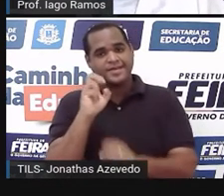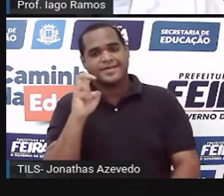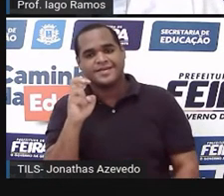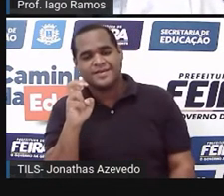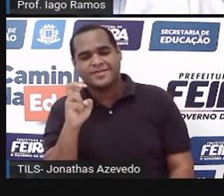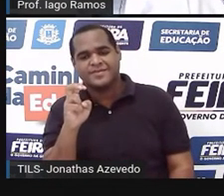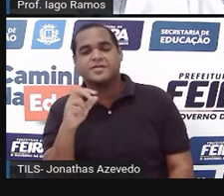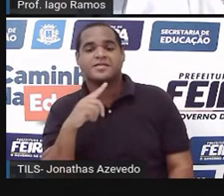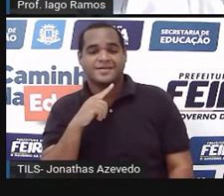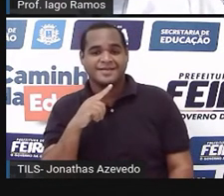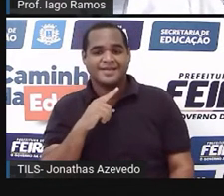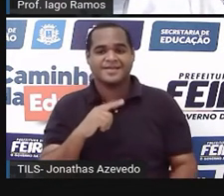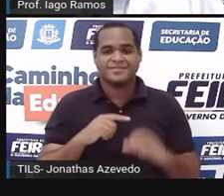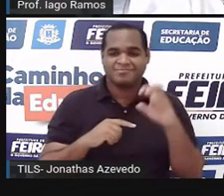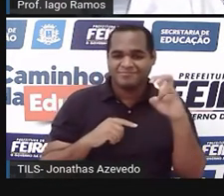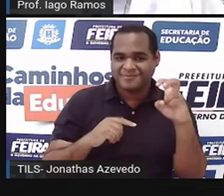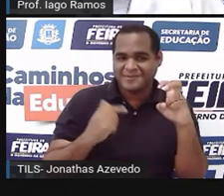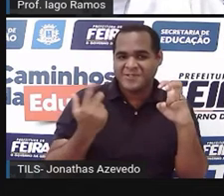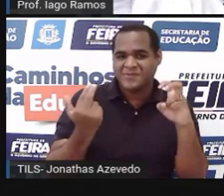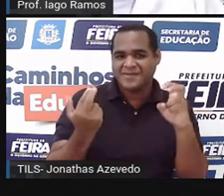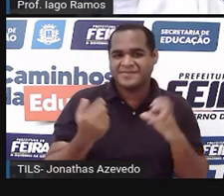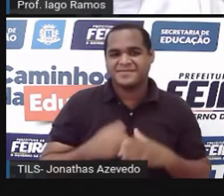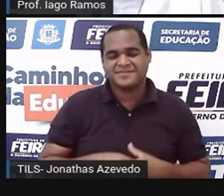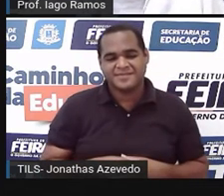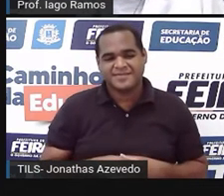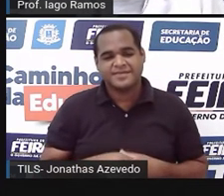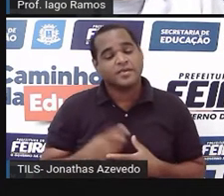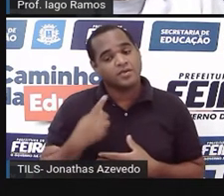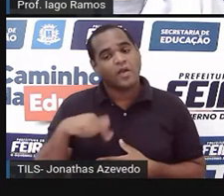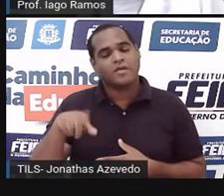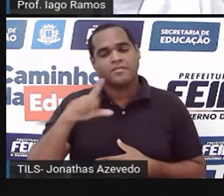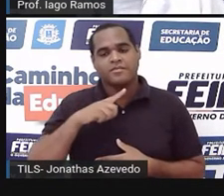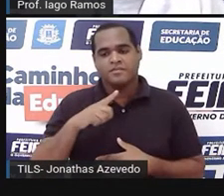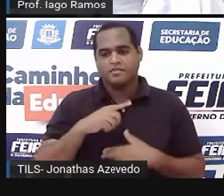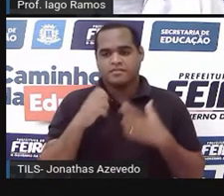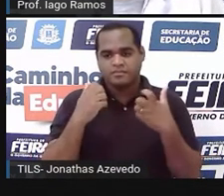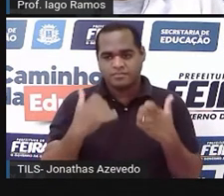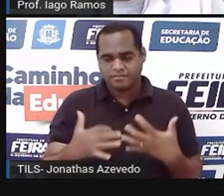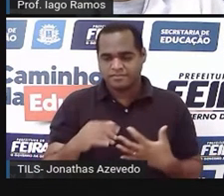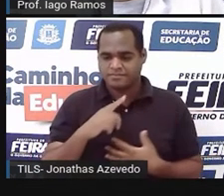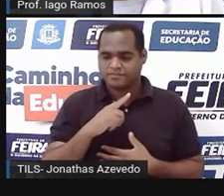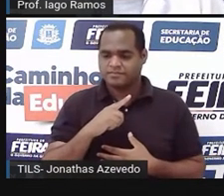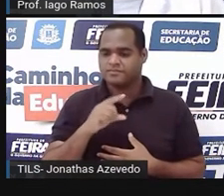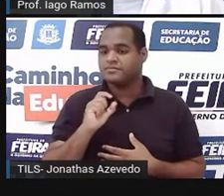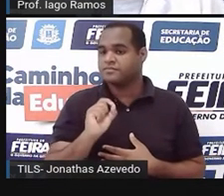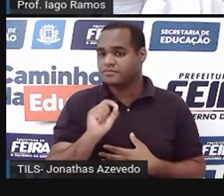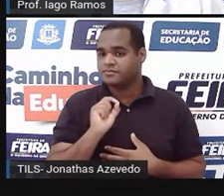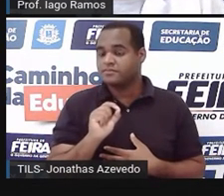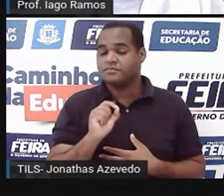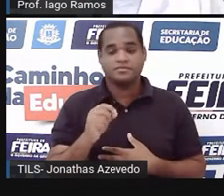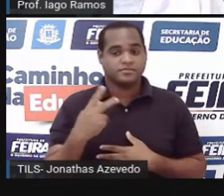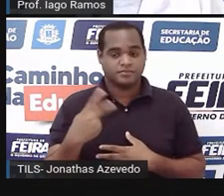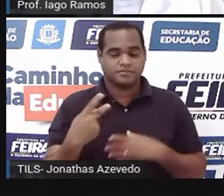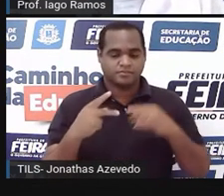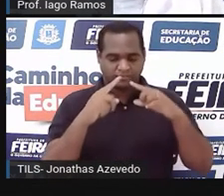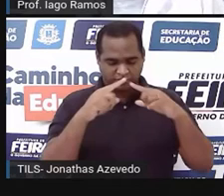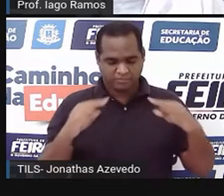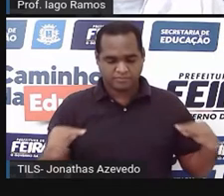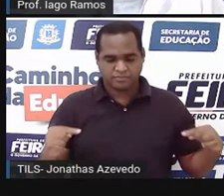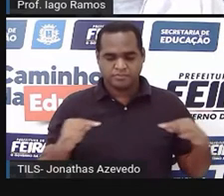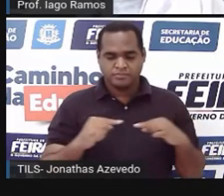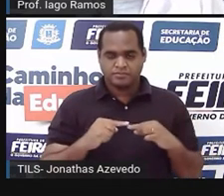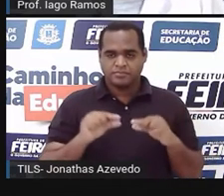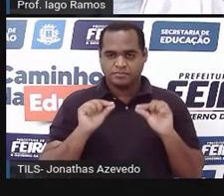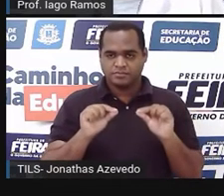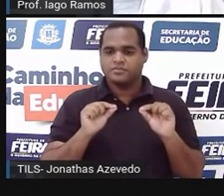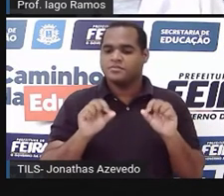e o outro lado que mede 5 também. Quando a gente tiver isso, dois lados com a mesma medida em um triângulo, esse triângulo